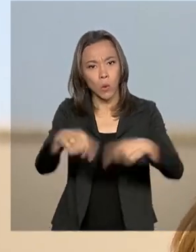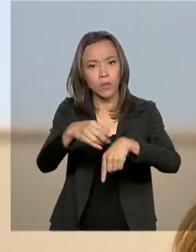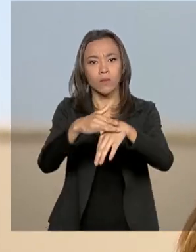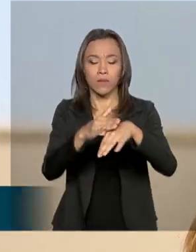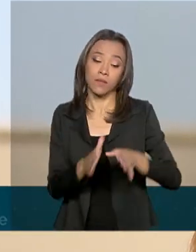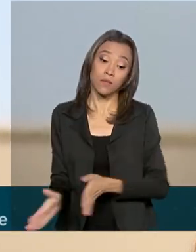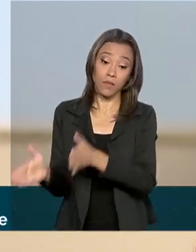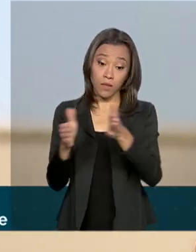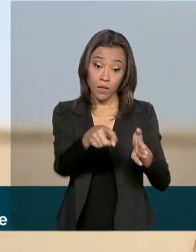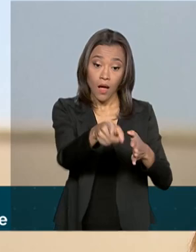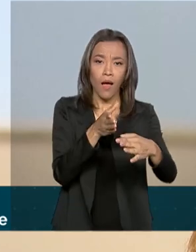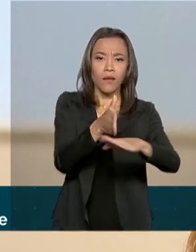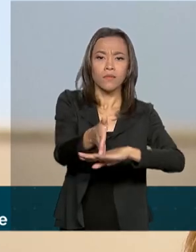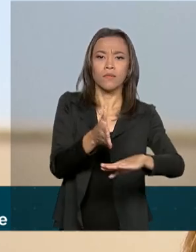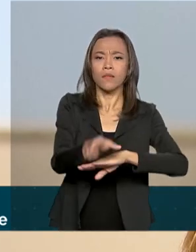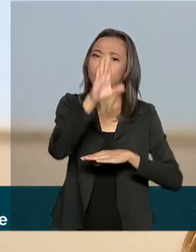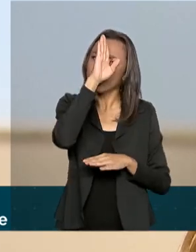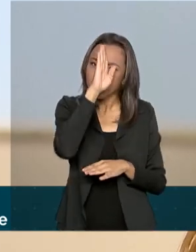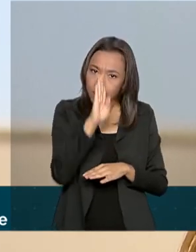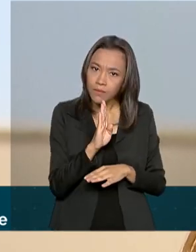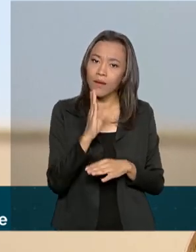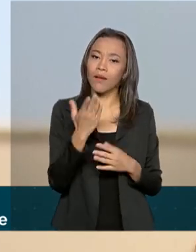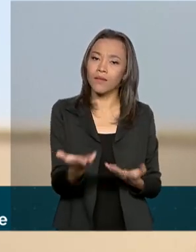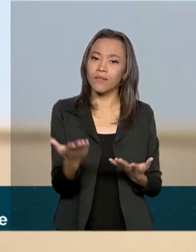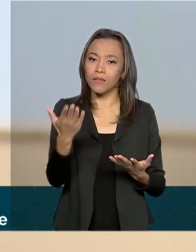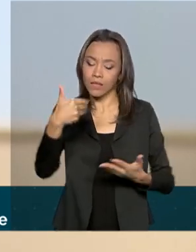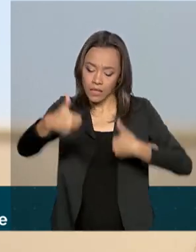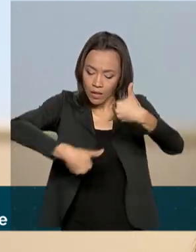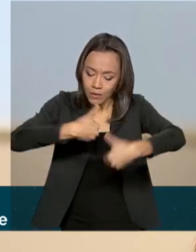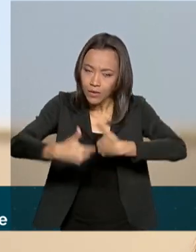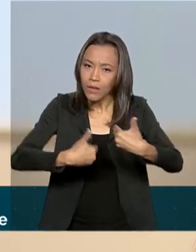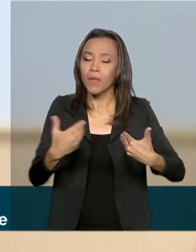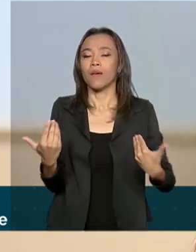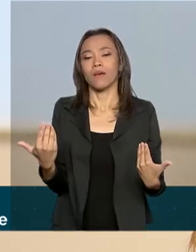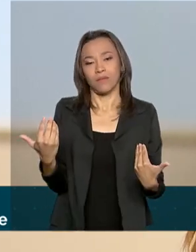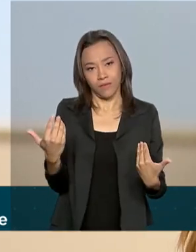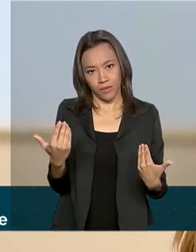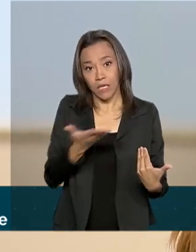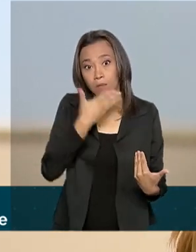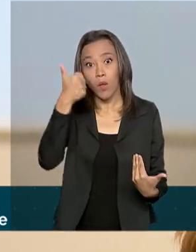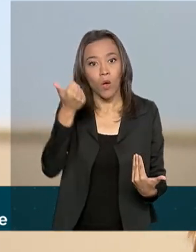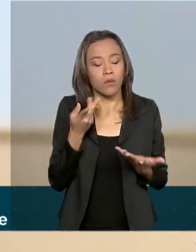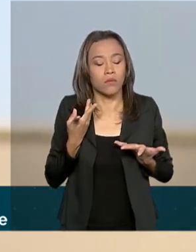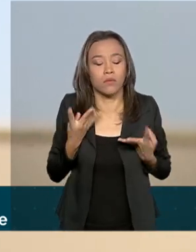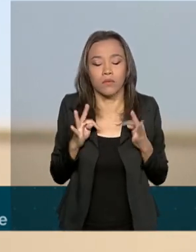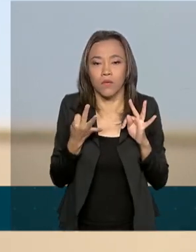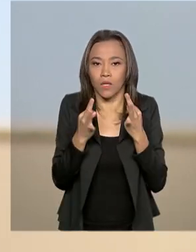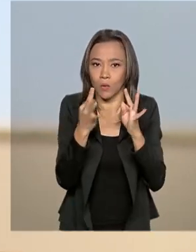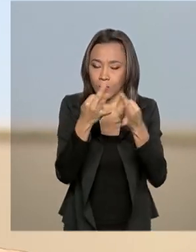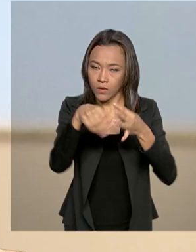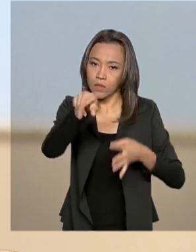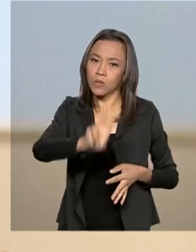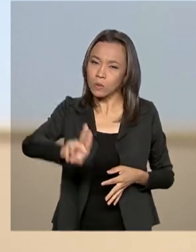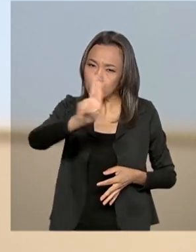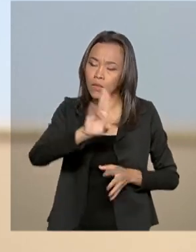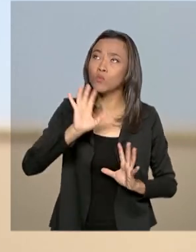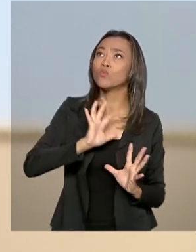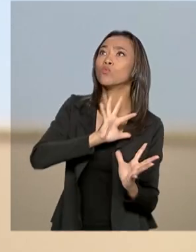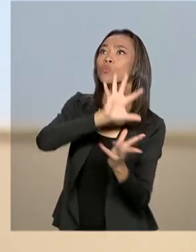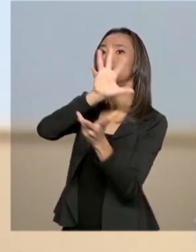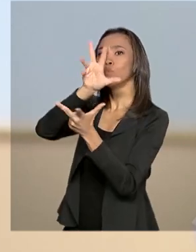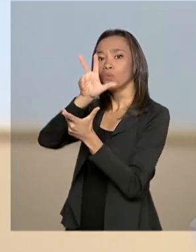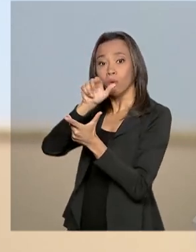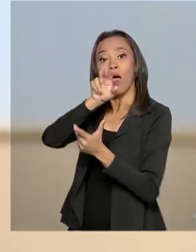acesso gratuito aos diagnósticos e aos tratamentos. As melhores tecnologias que estão sendo utilizadas no mundo